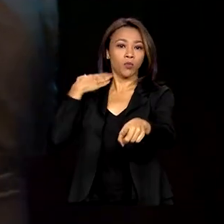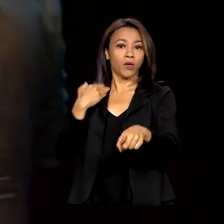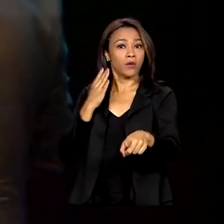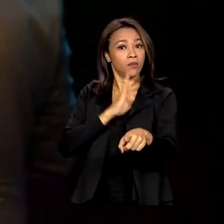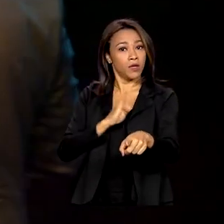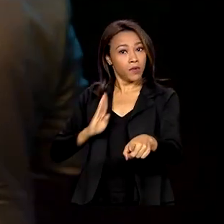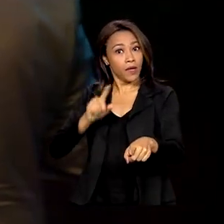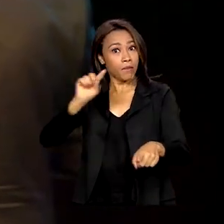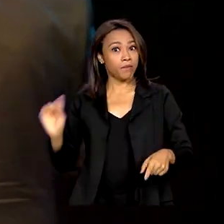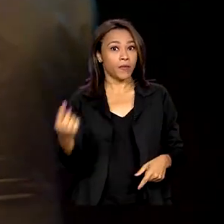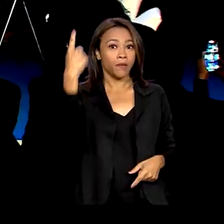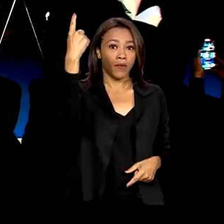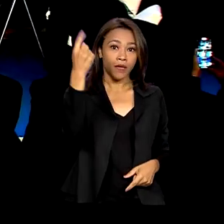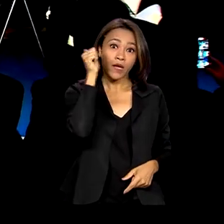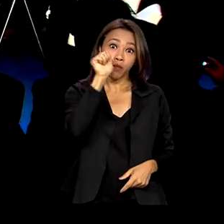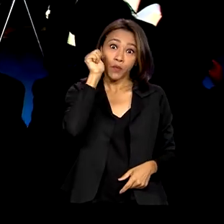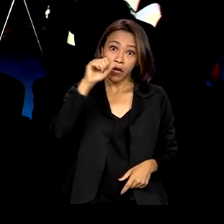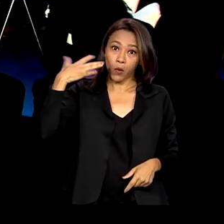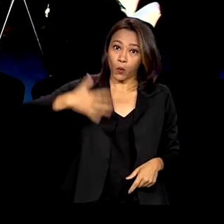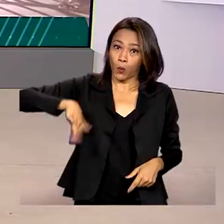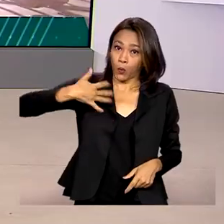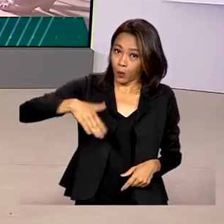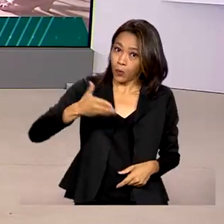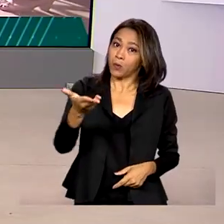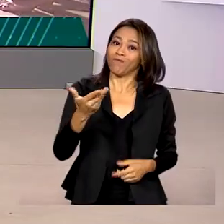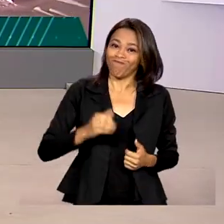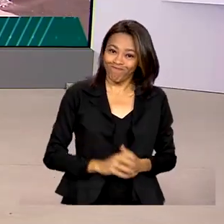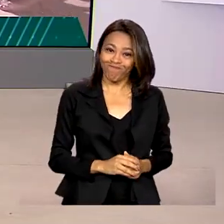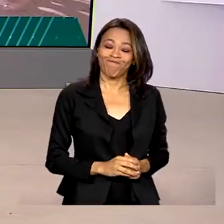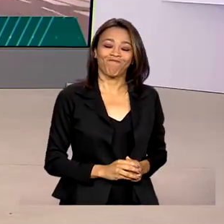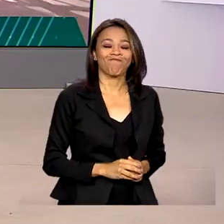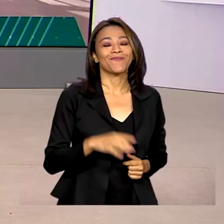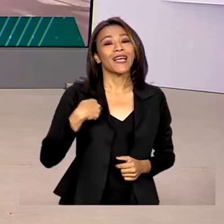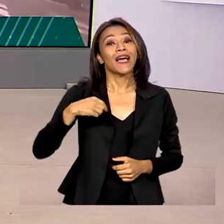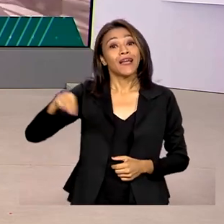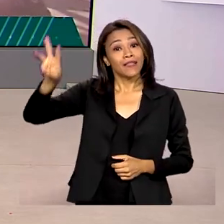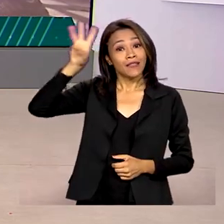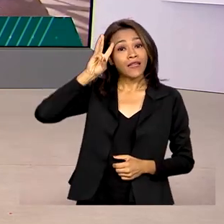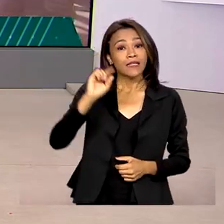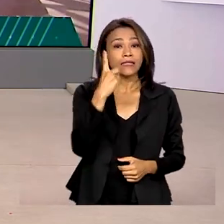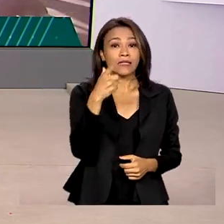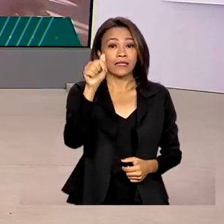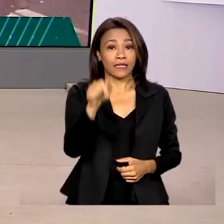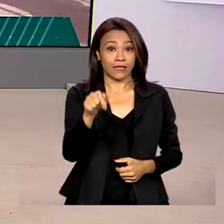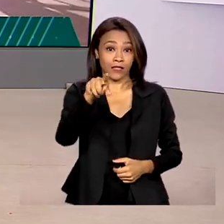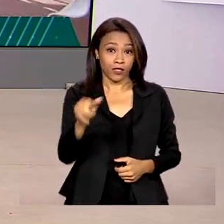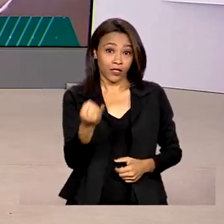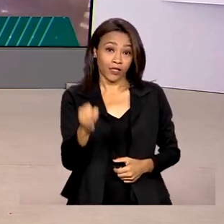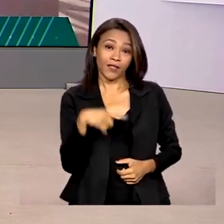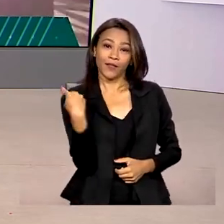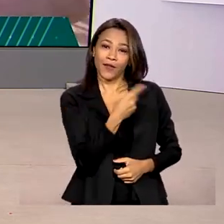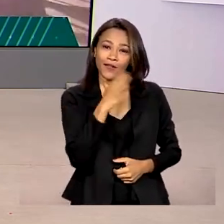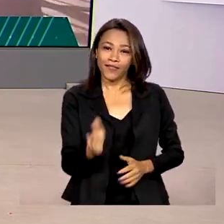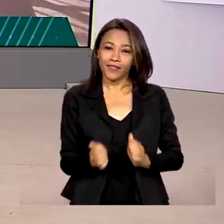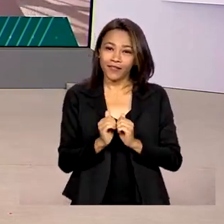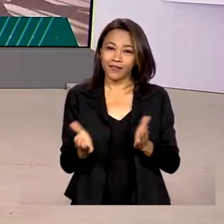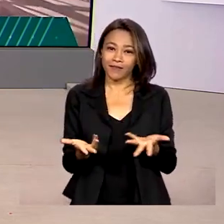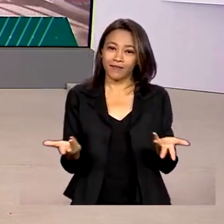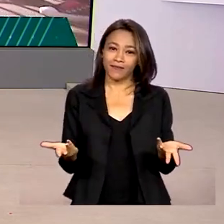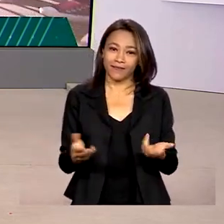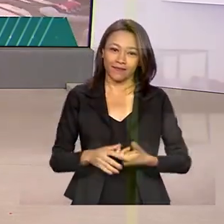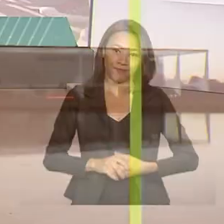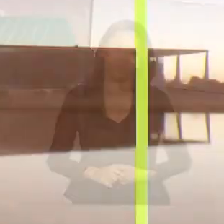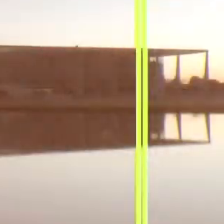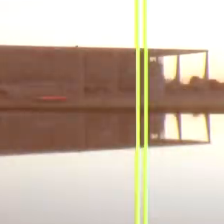mulher no cargo mais alto da instituição. Terça-feira, 17 de janeiro, o Brasil em Dia já está no